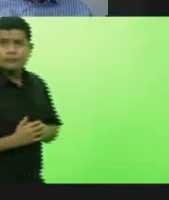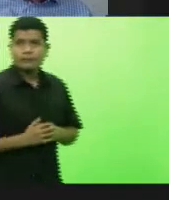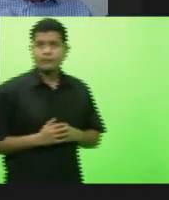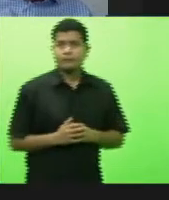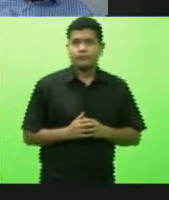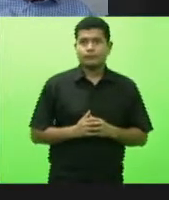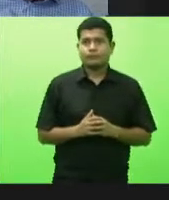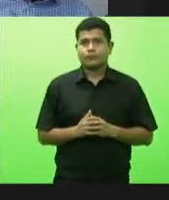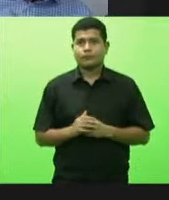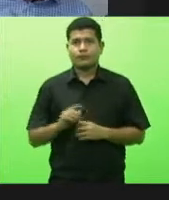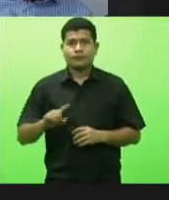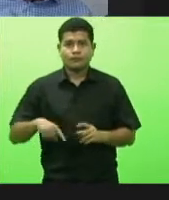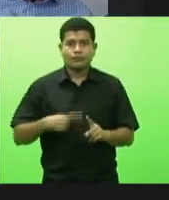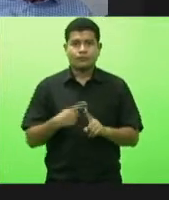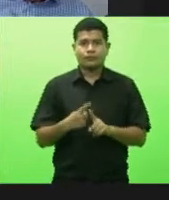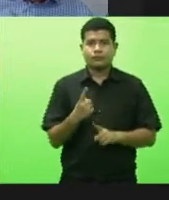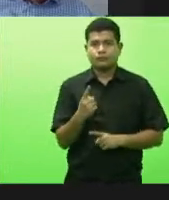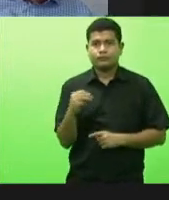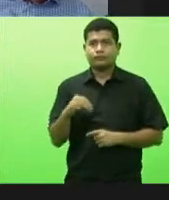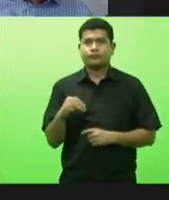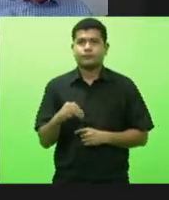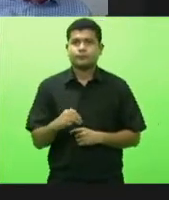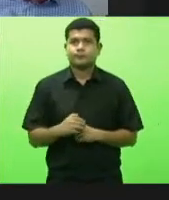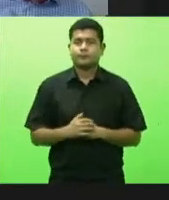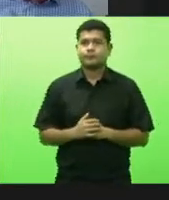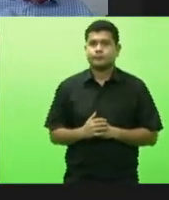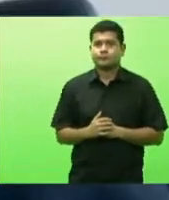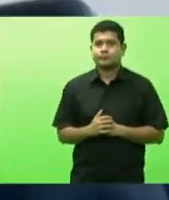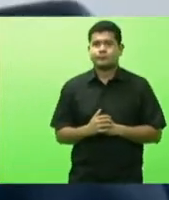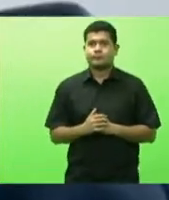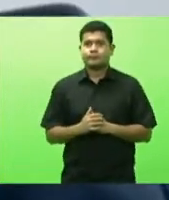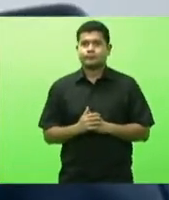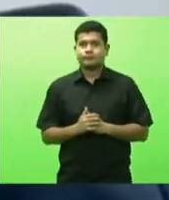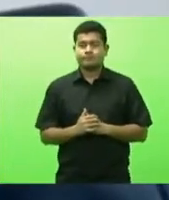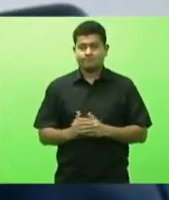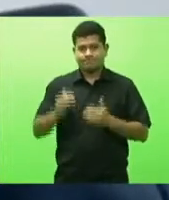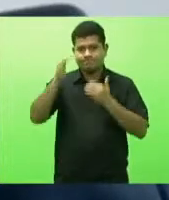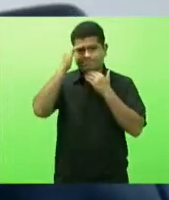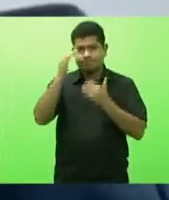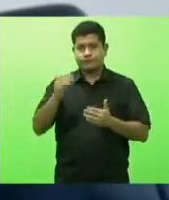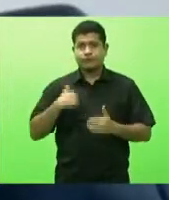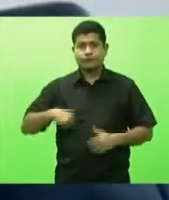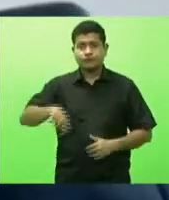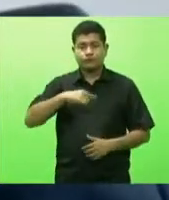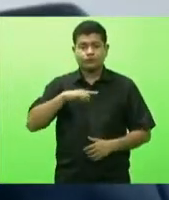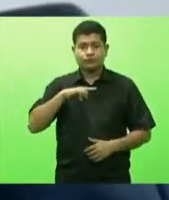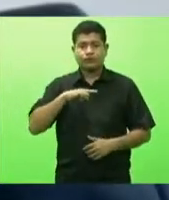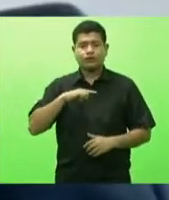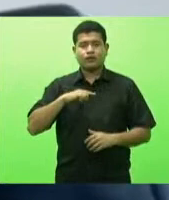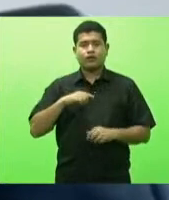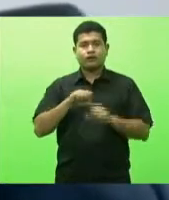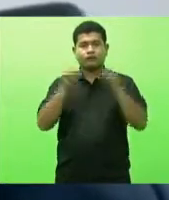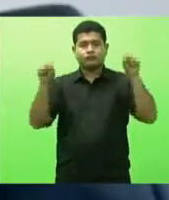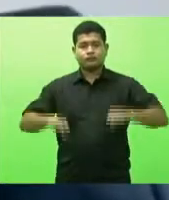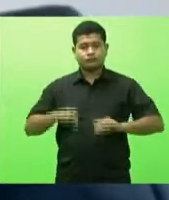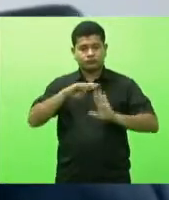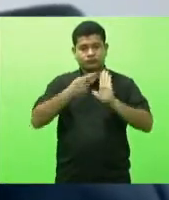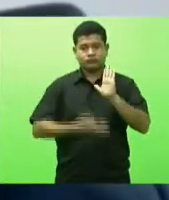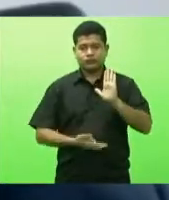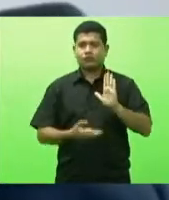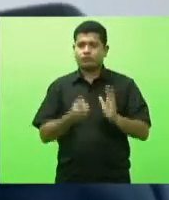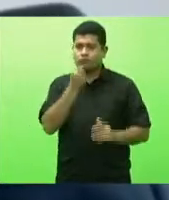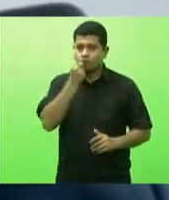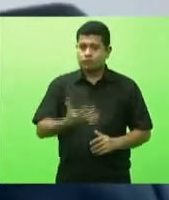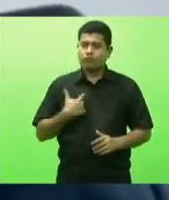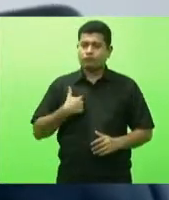mais um minuto obrigado nós temos então um sistema regulatório bastante robusto tanto que nós estamos